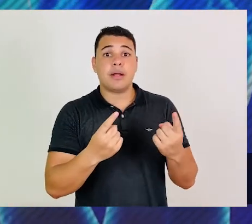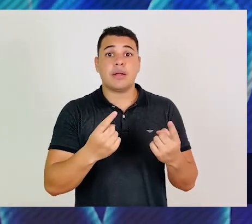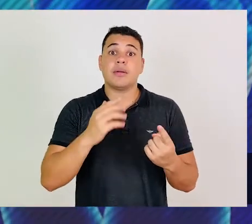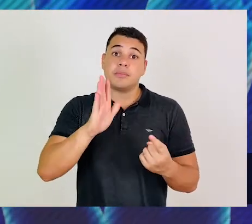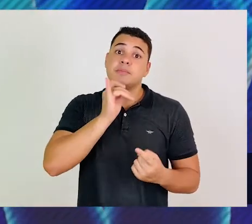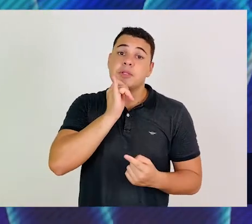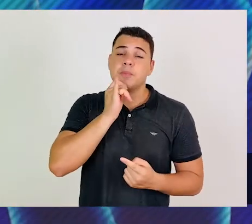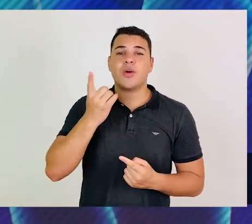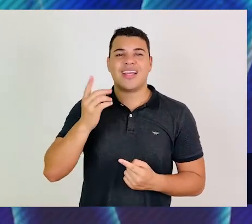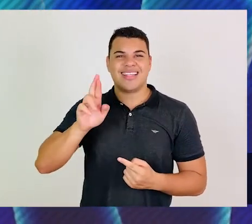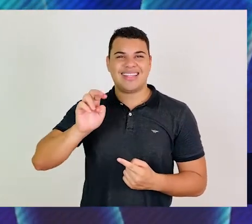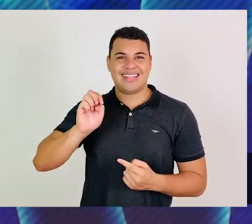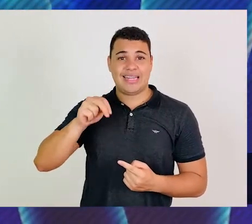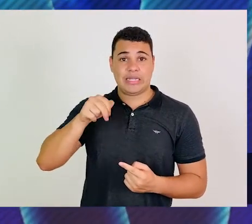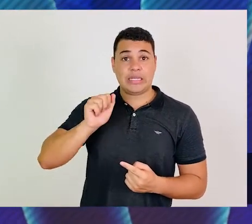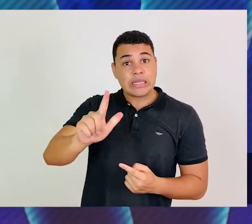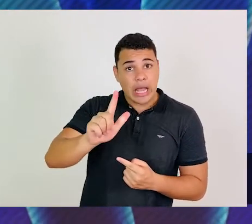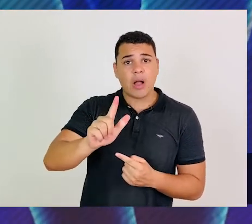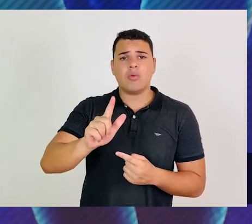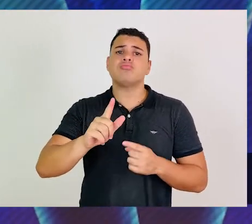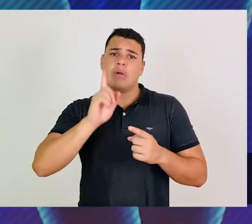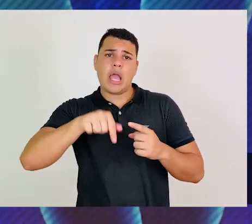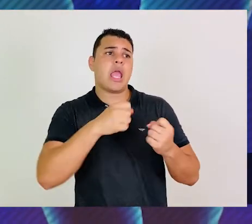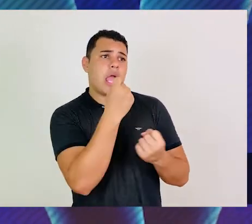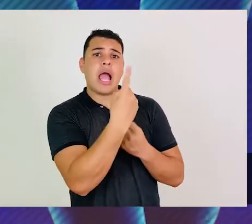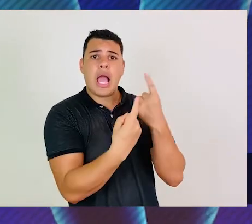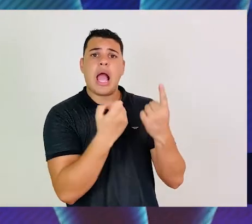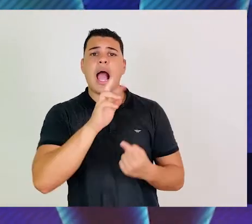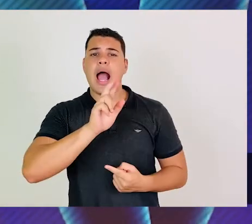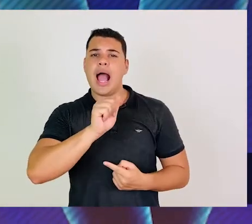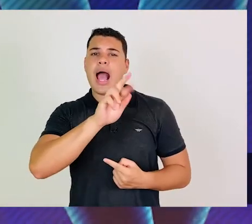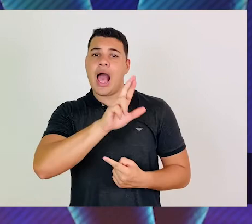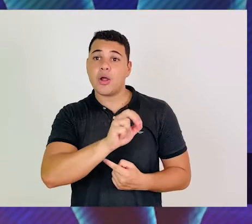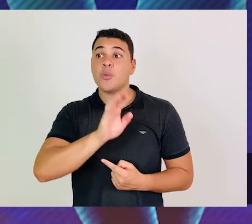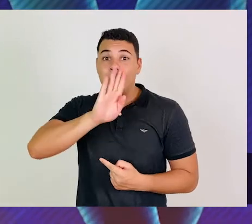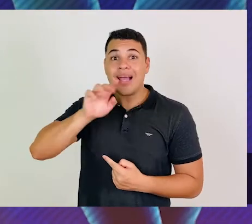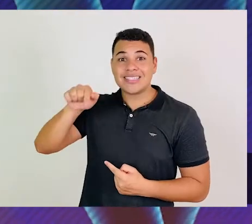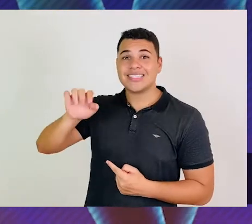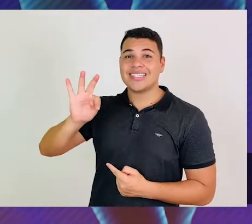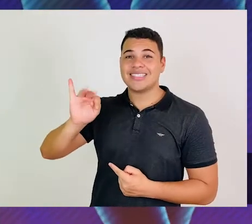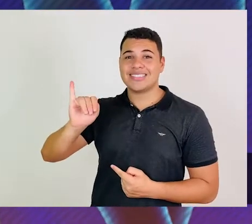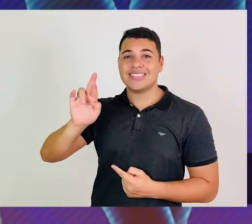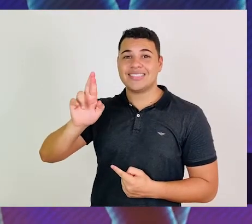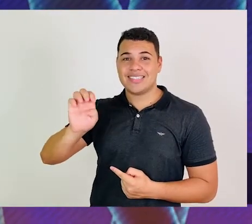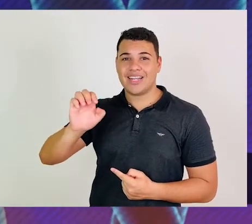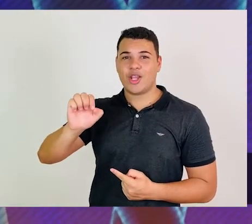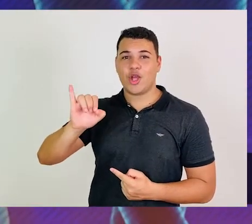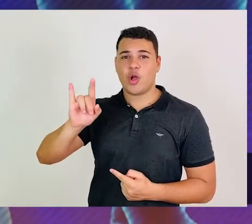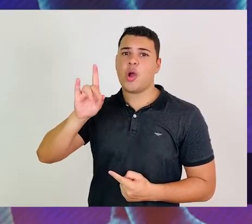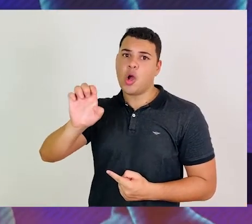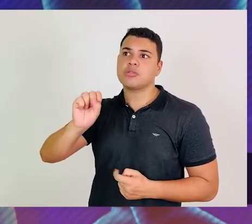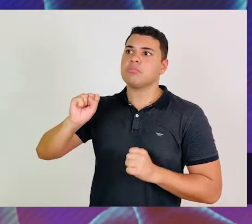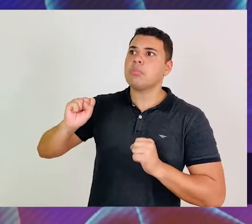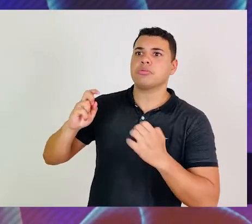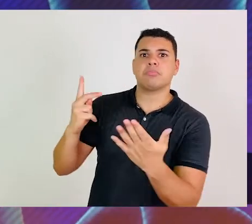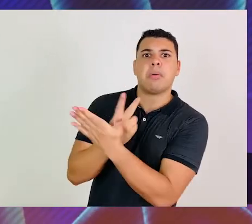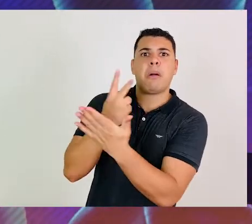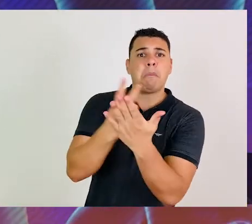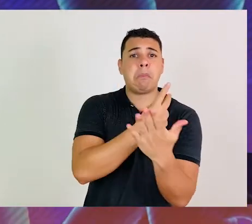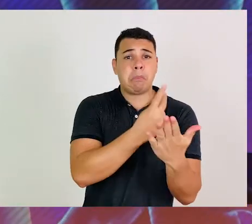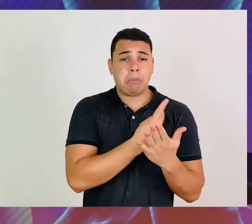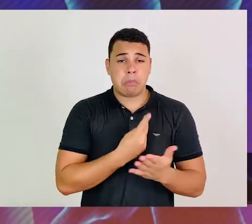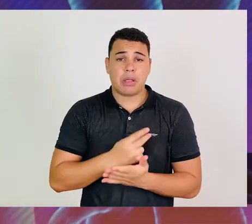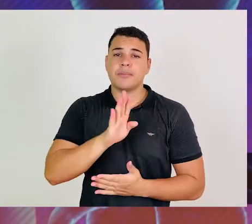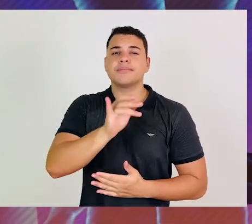Embora sejam complicações não muito frequentes, no caso da insuficiência adrenal, a pode falar até raras da